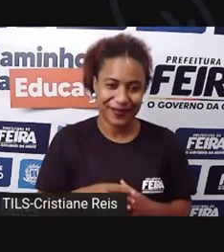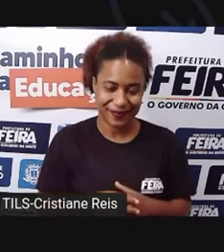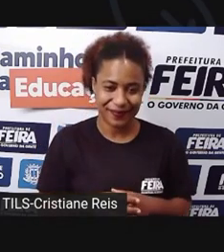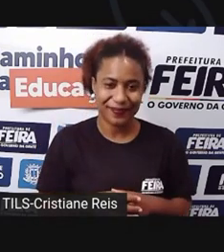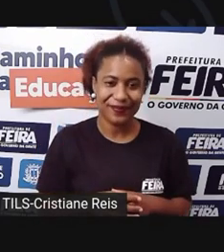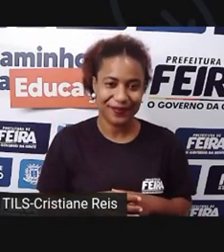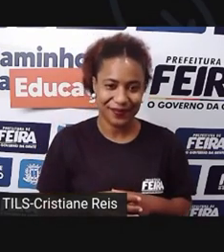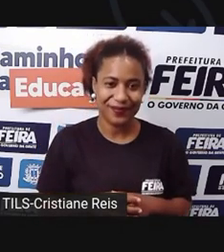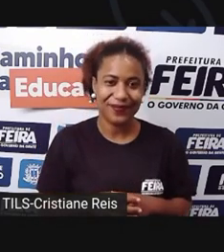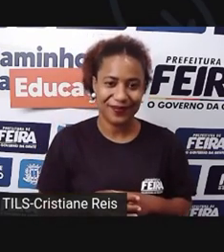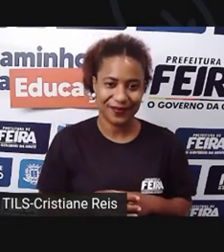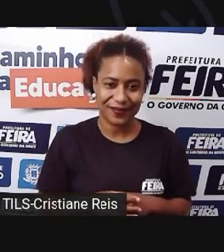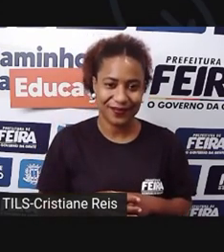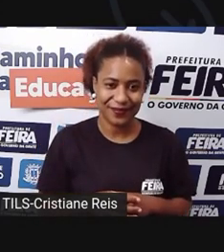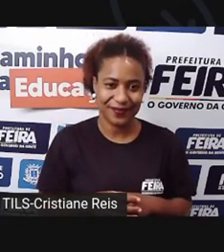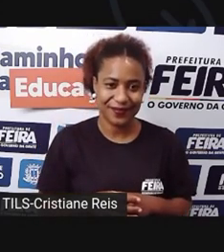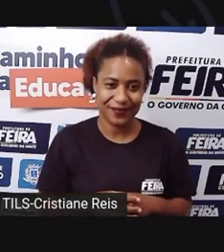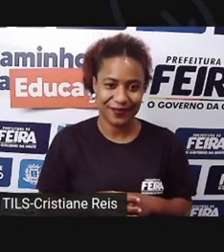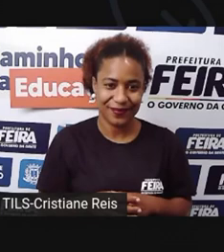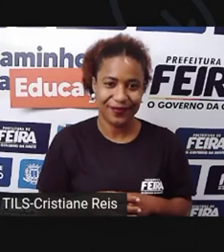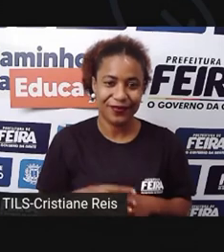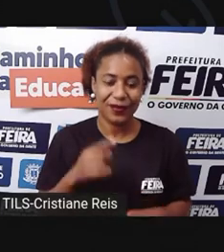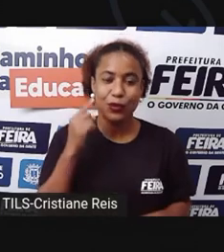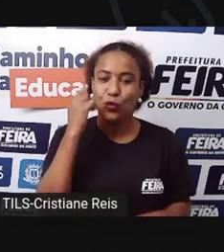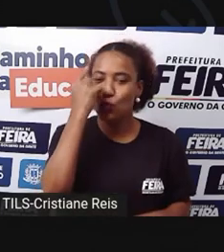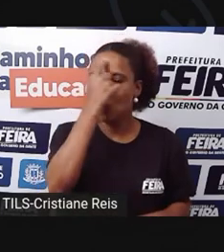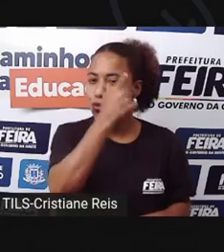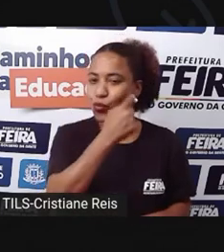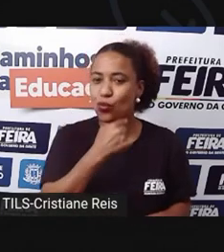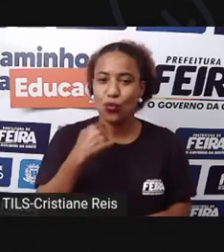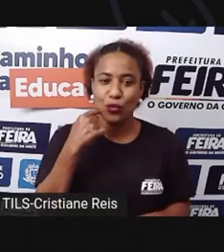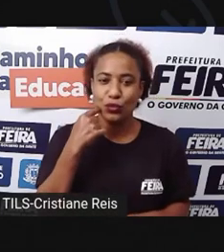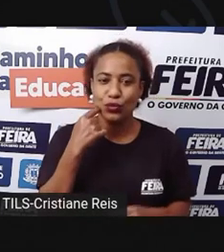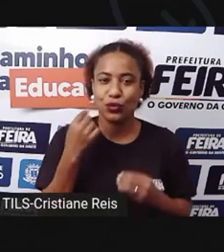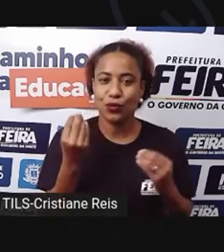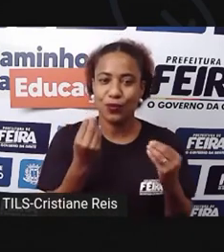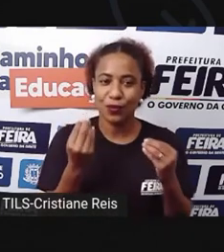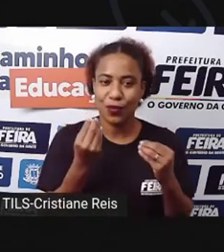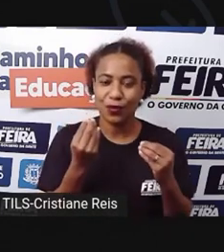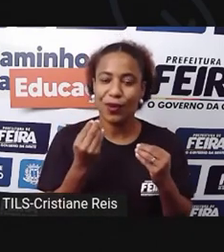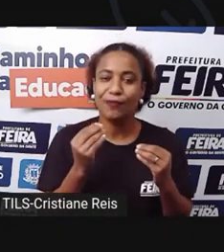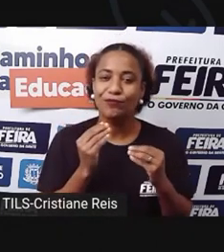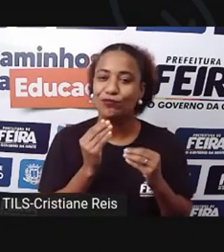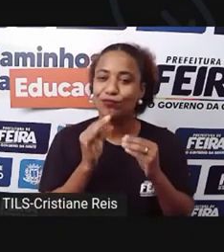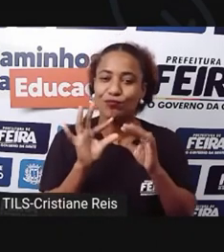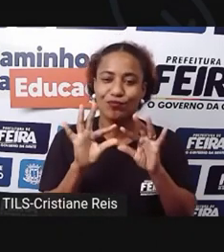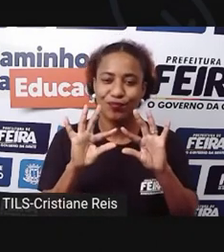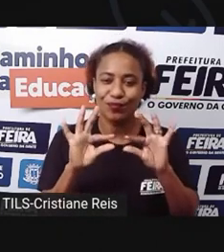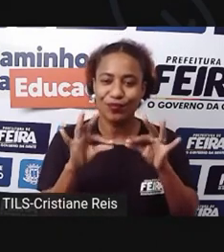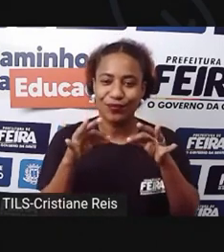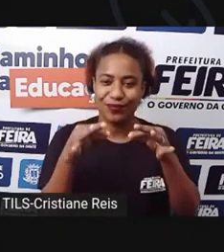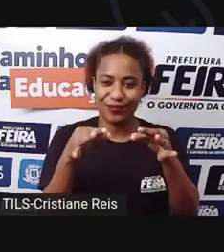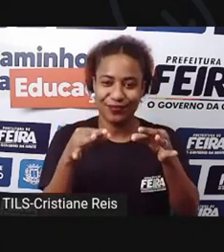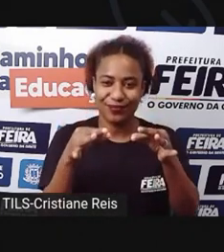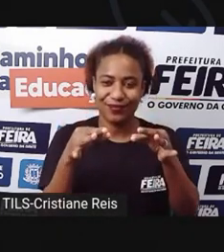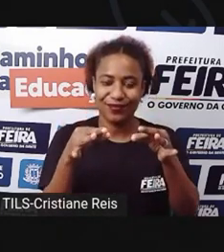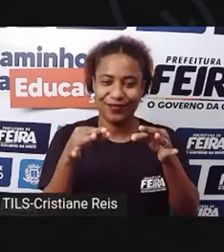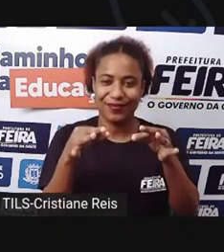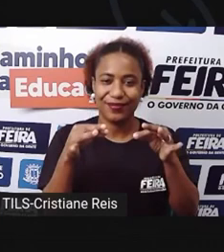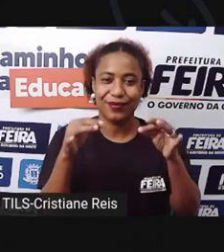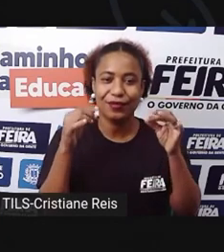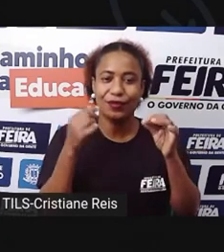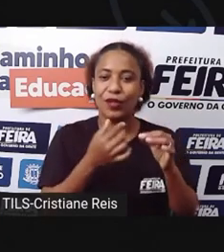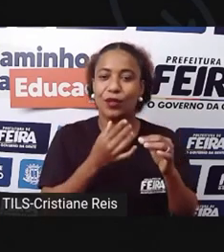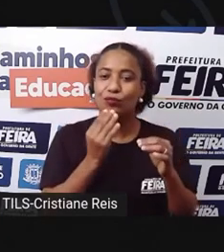Certo? E aqui no rostinho, pra não ficar pontudo, o a gente faz? A gente dobra, ó, um pouquinho pra dentro, pra fazer o